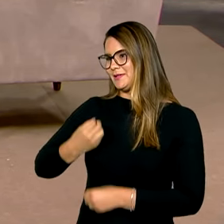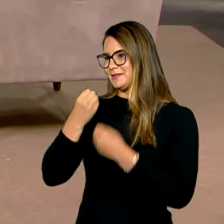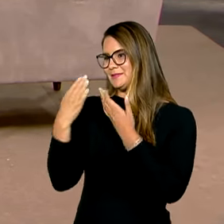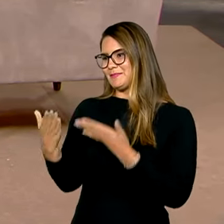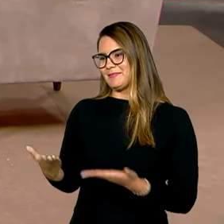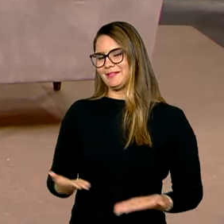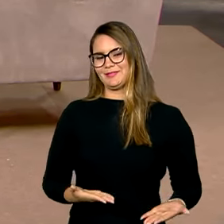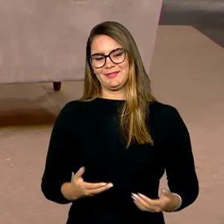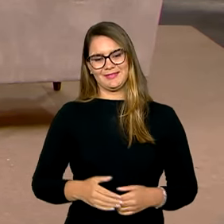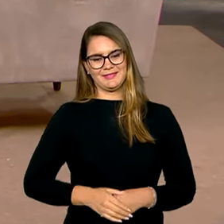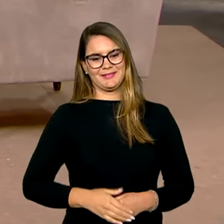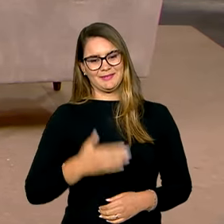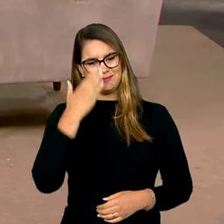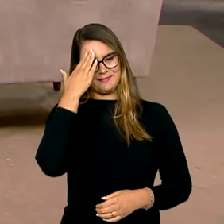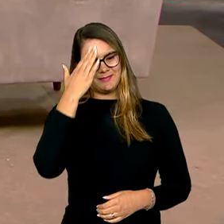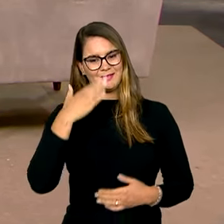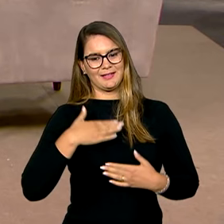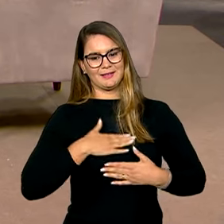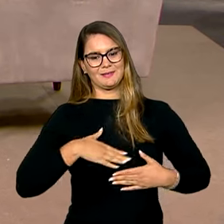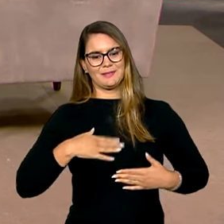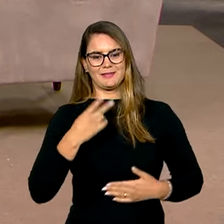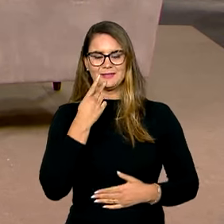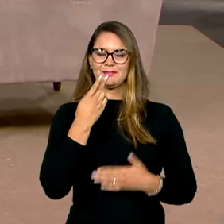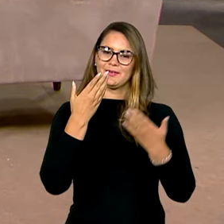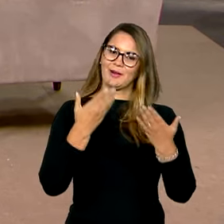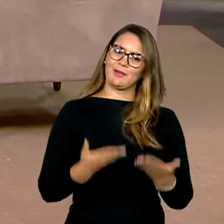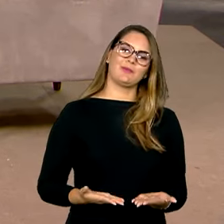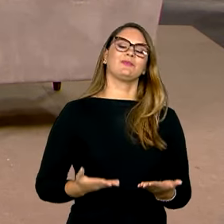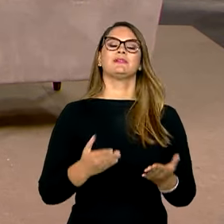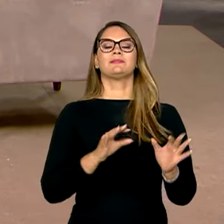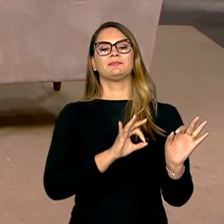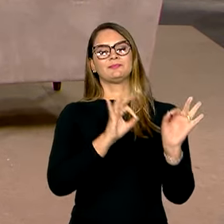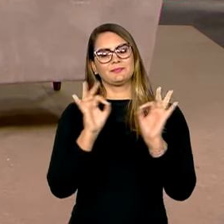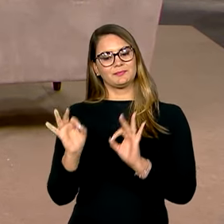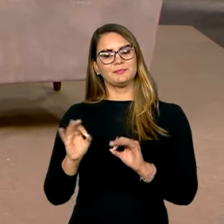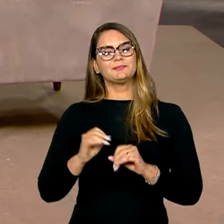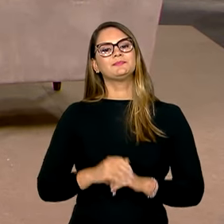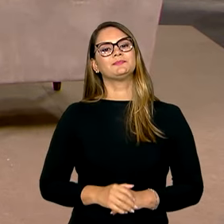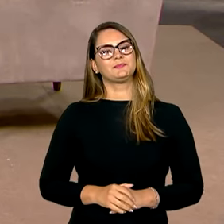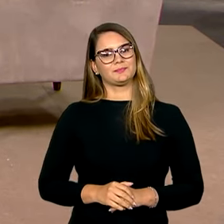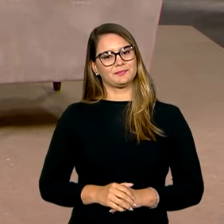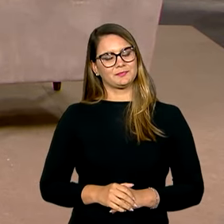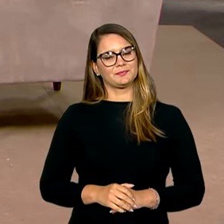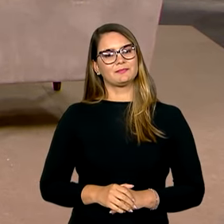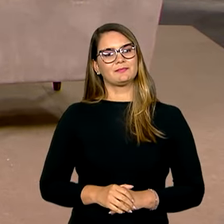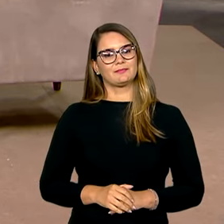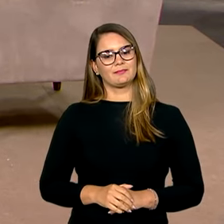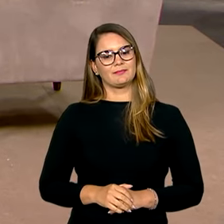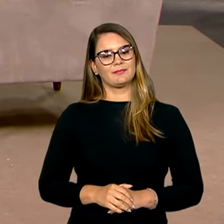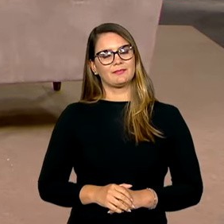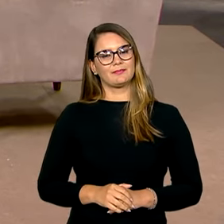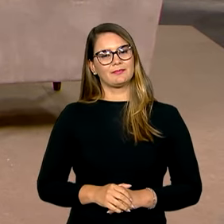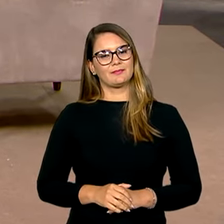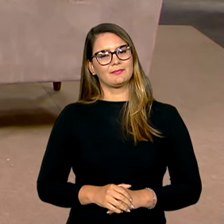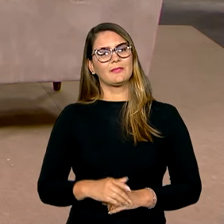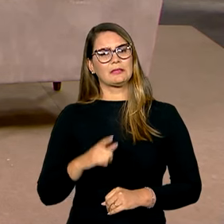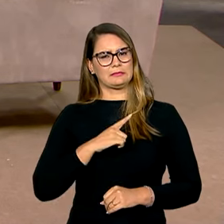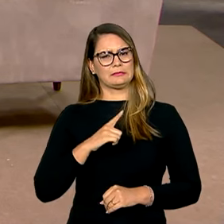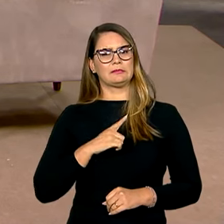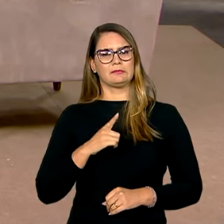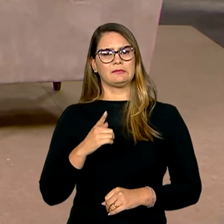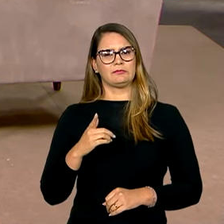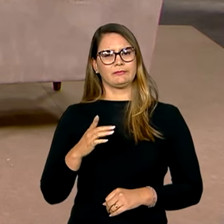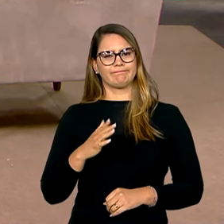bem-vindo. Roberto. Obrigado. Prazer é meu. Prazer falar contigo e com a audiência do Canal GOV. Igualmente, professor. Depois dos ataques